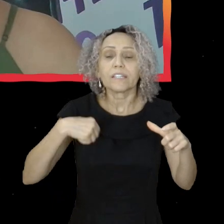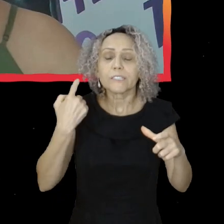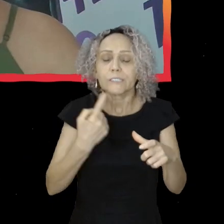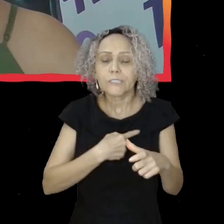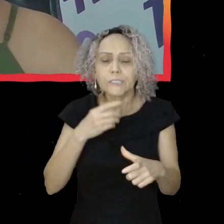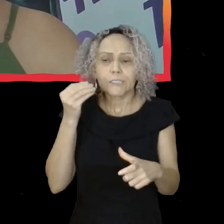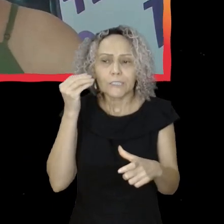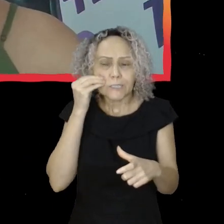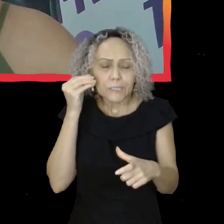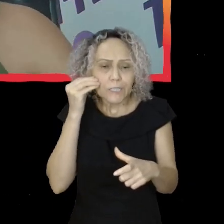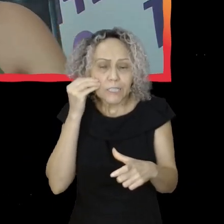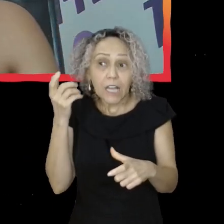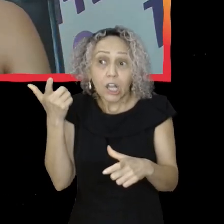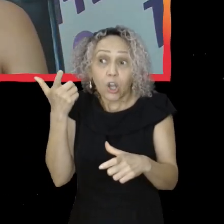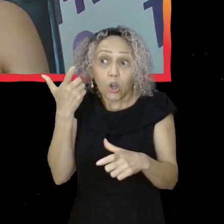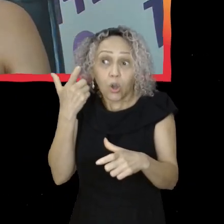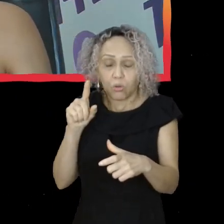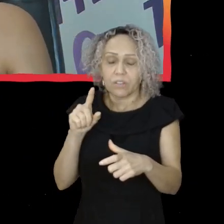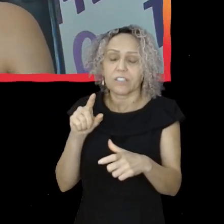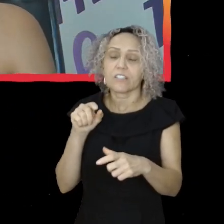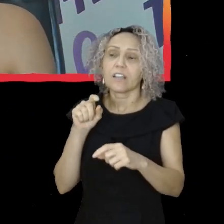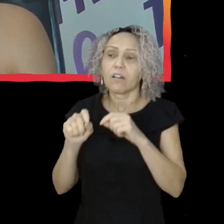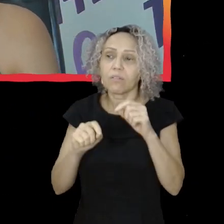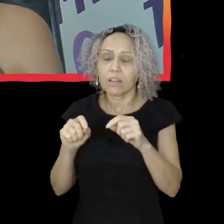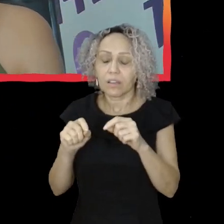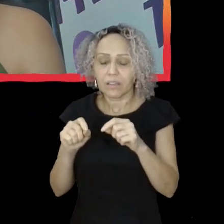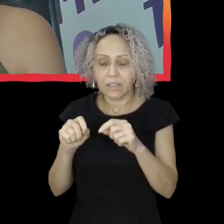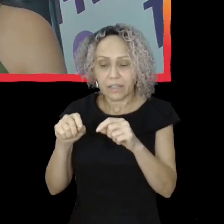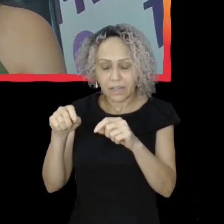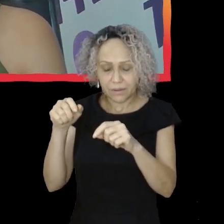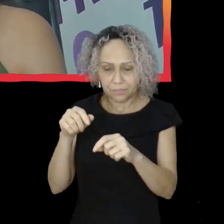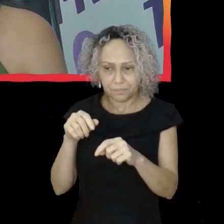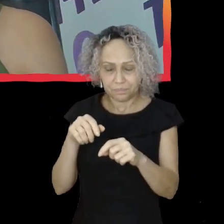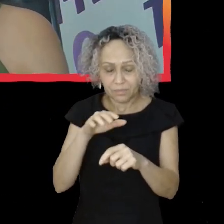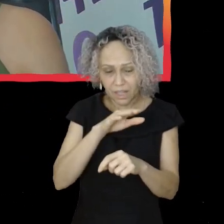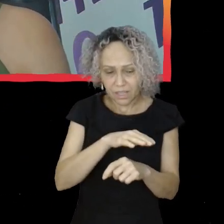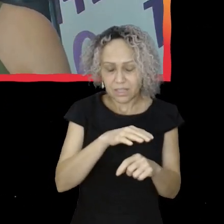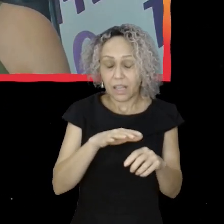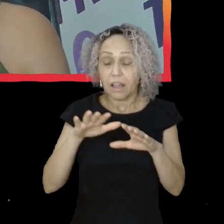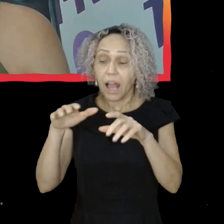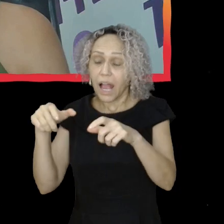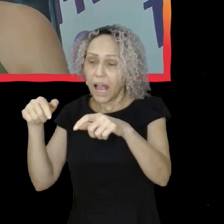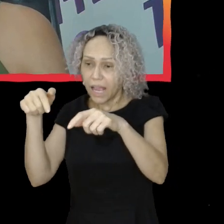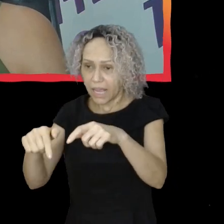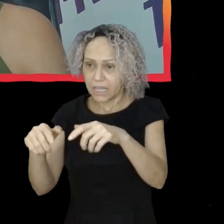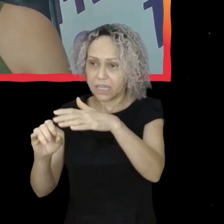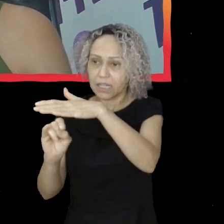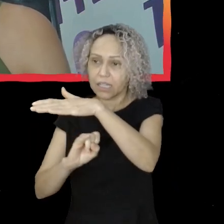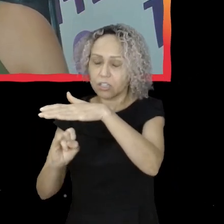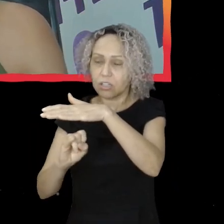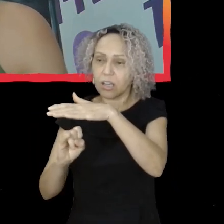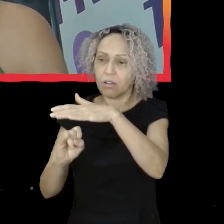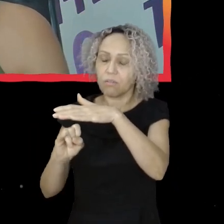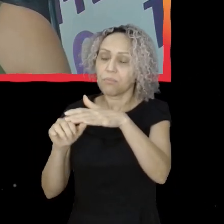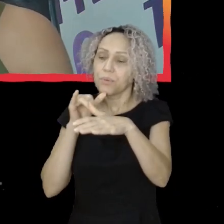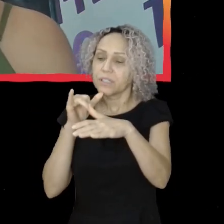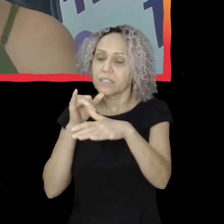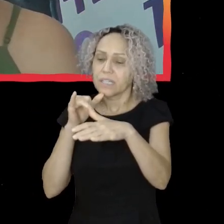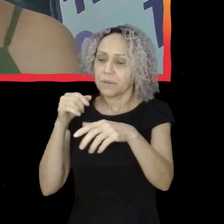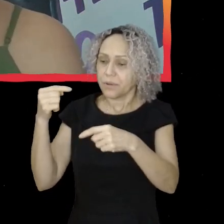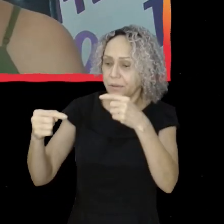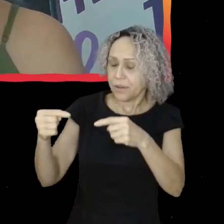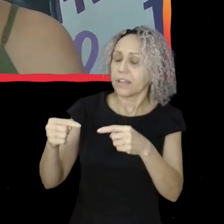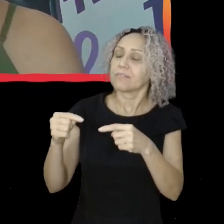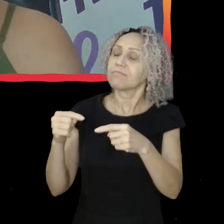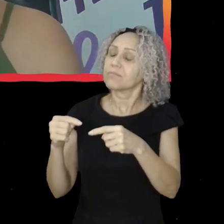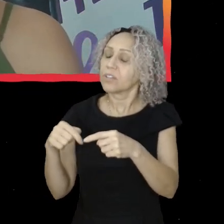conquistar no Estado aquilo pelo qual a gente foi eleito. Então, se a pauta é das mulheres na política, é a